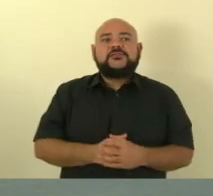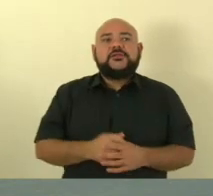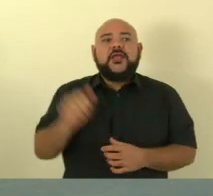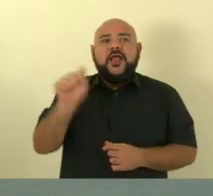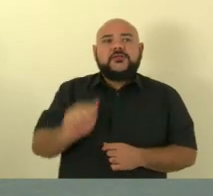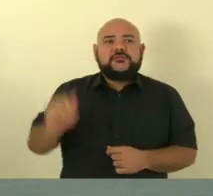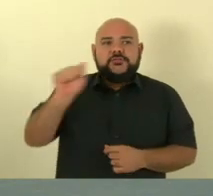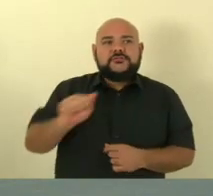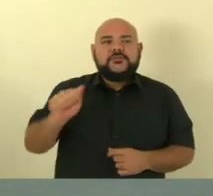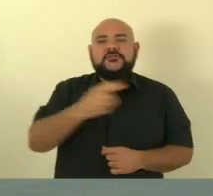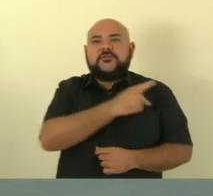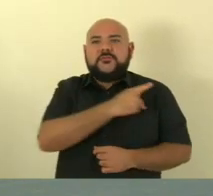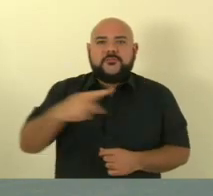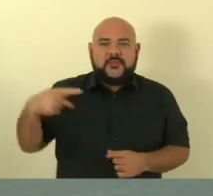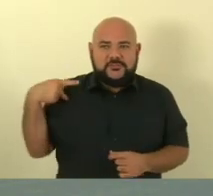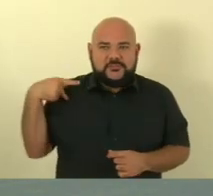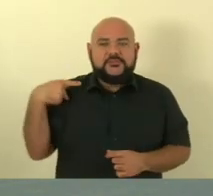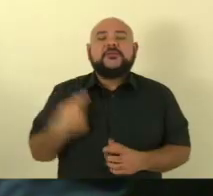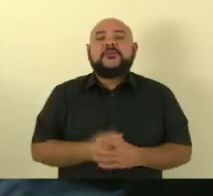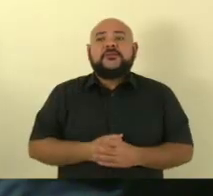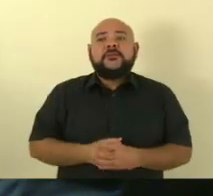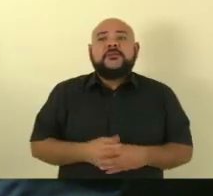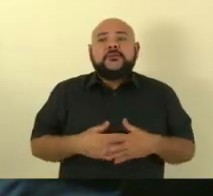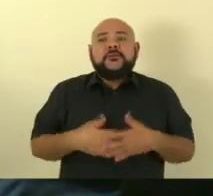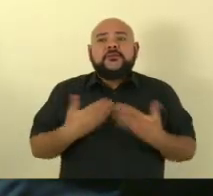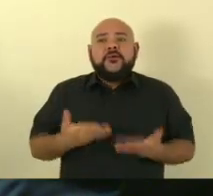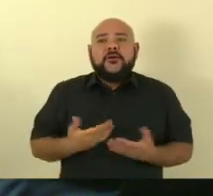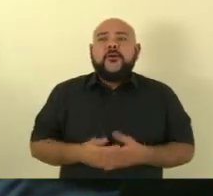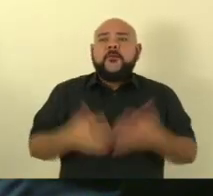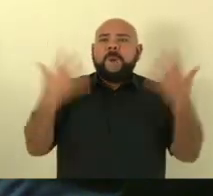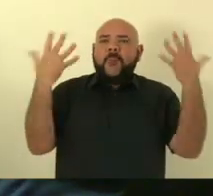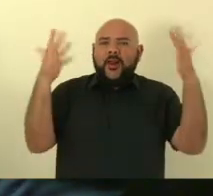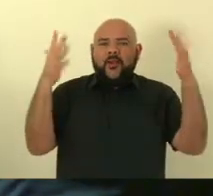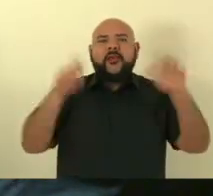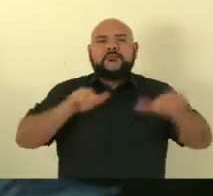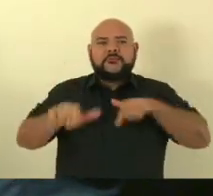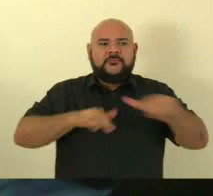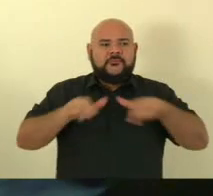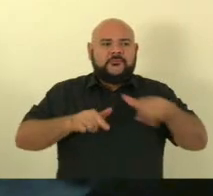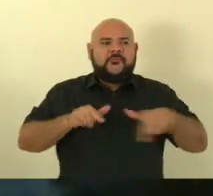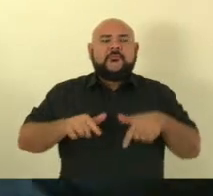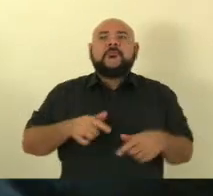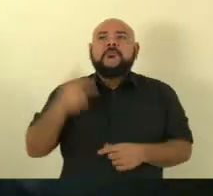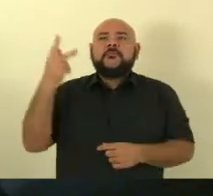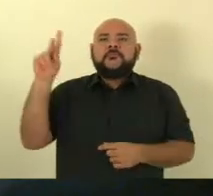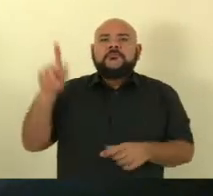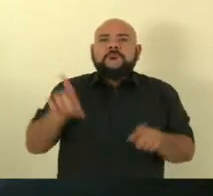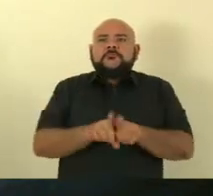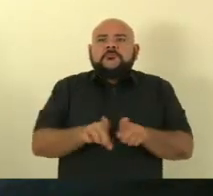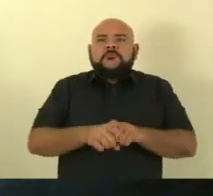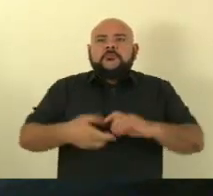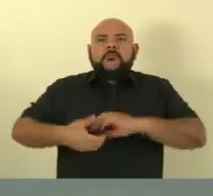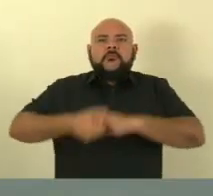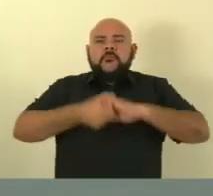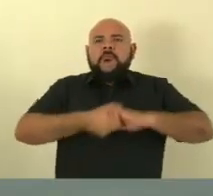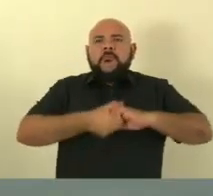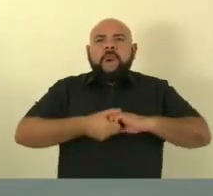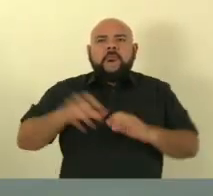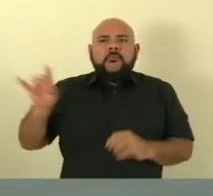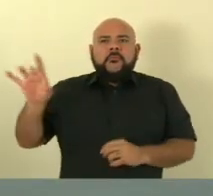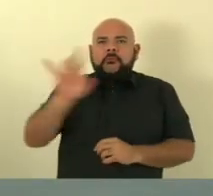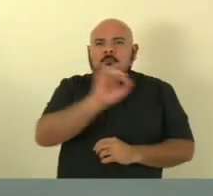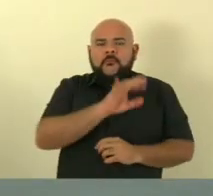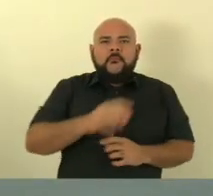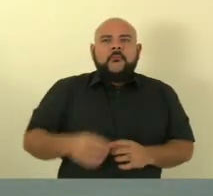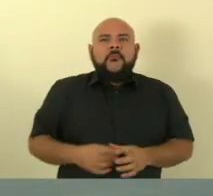Associação de Pastores da nossa cidade. Parabéns pelo trabalho e cumprimentar todos os pastores da nossa querida cidade, que faz esse belo trabalho